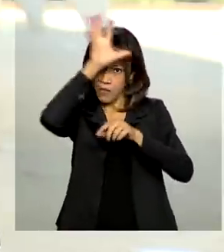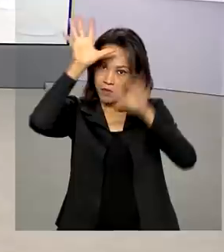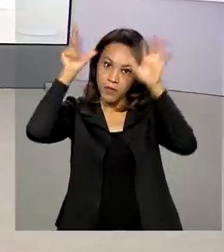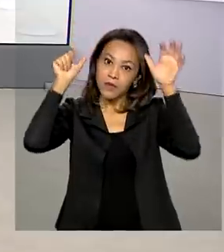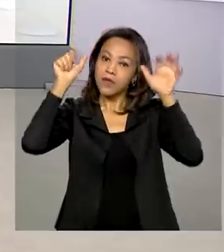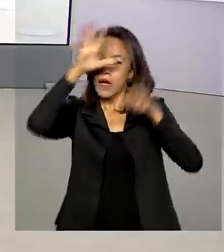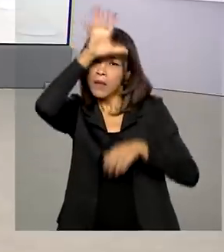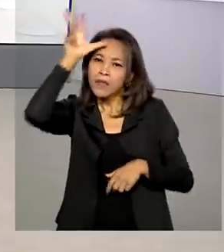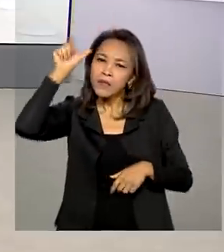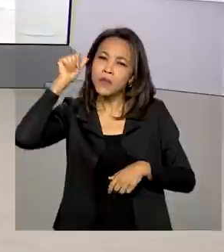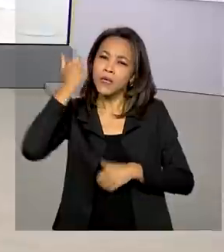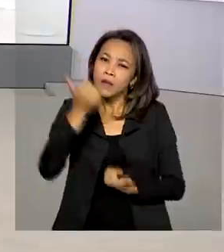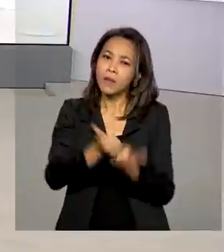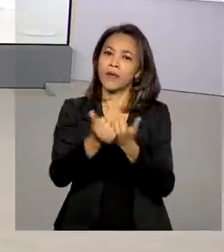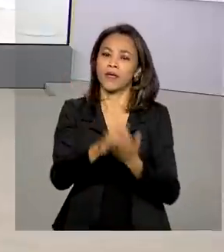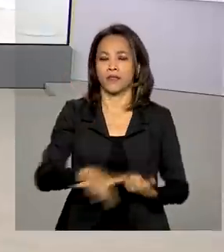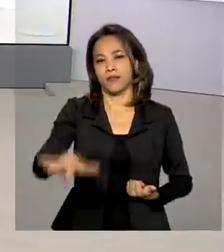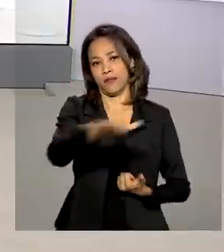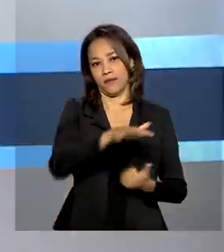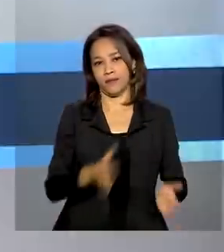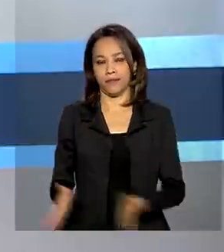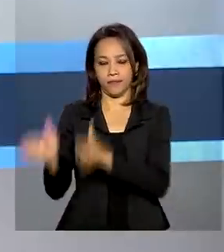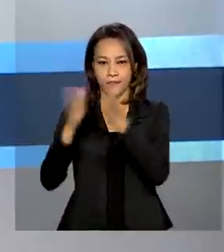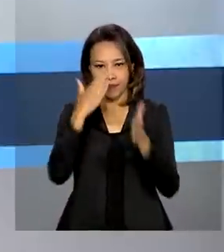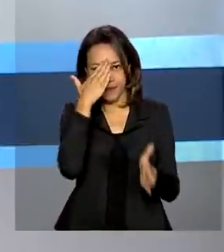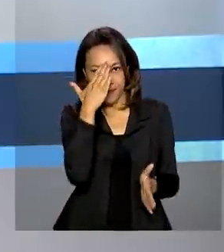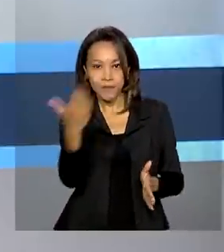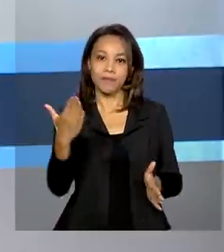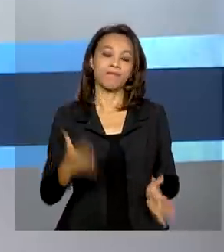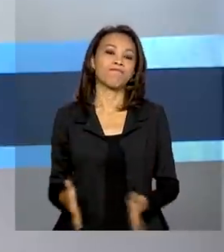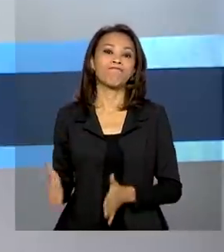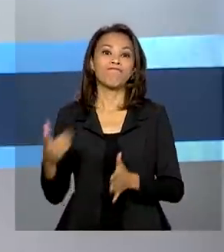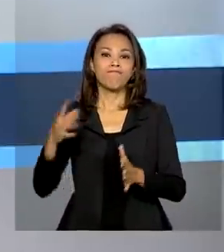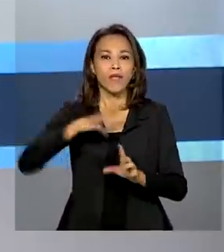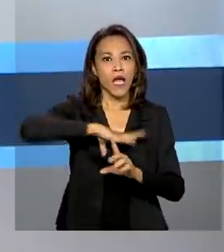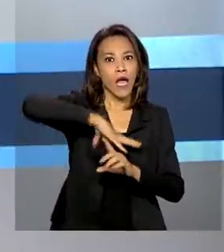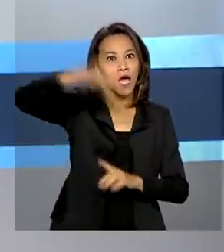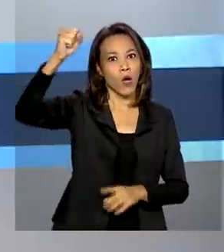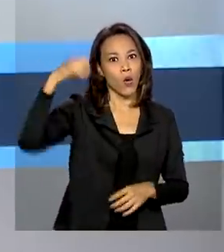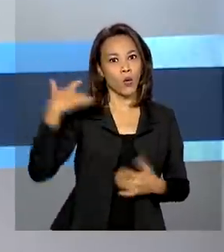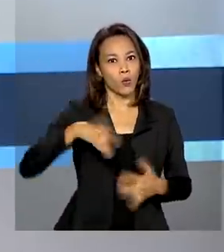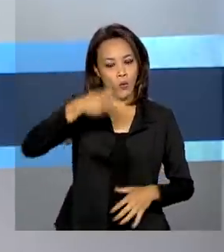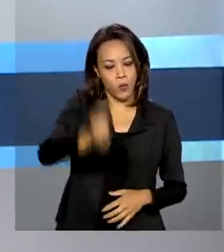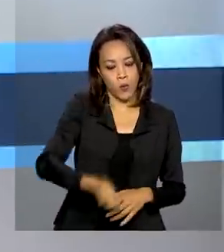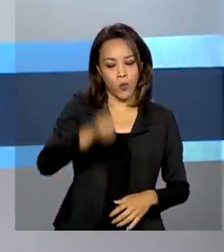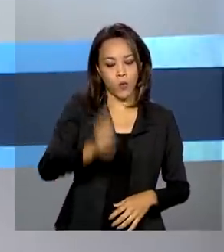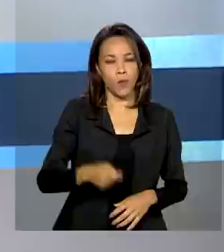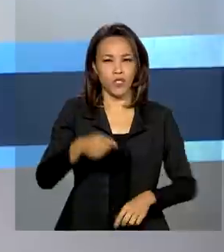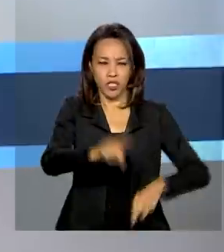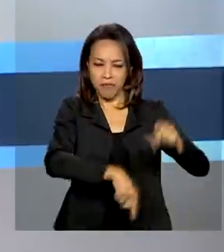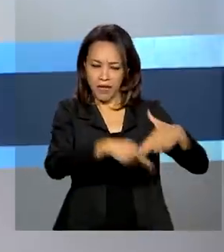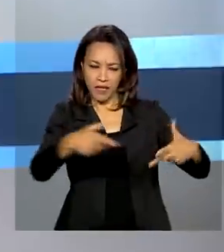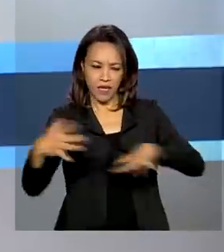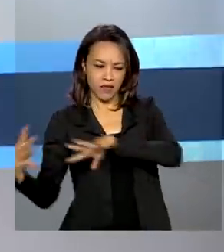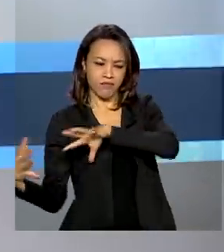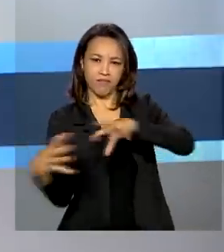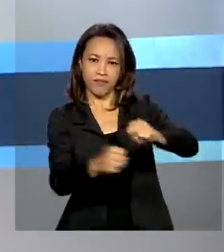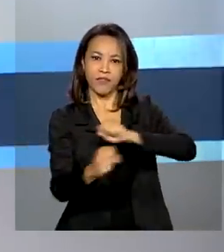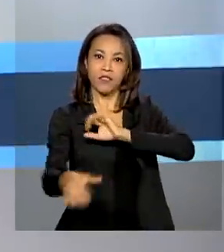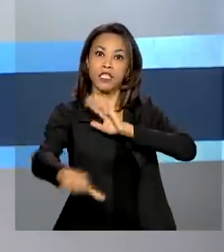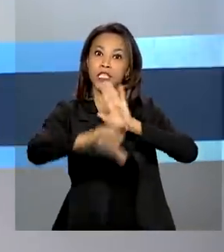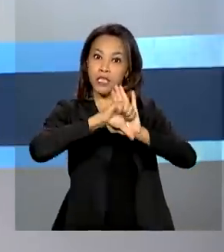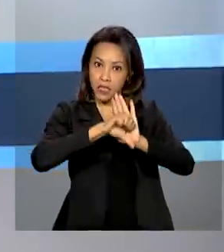Renata? Tá certo, Márcia. Obrigada pelas suas informações. Recorde nos leilões de bens apreendidos em crimes no Brasil.